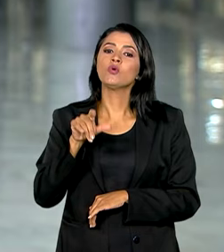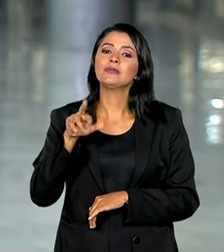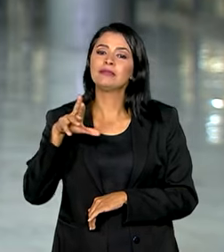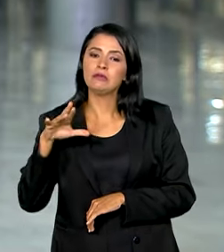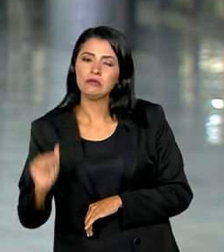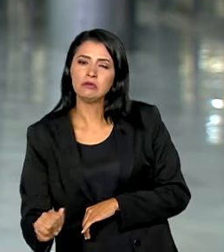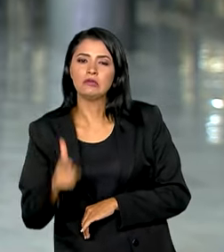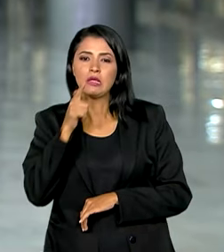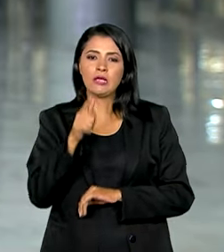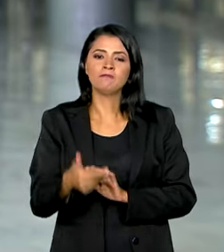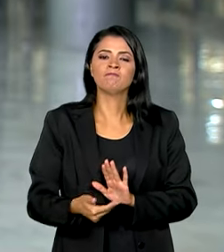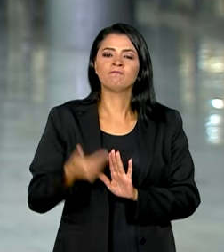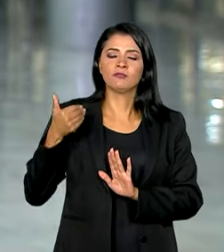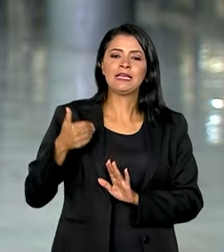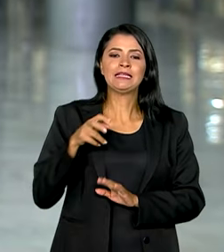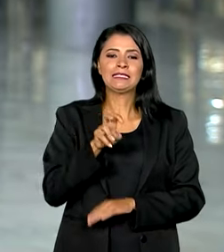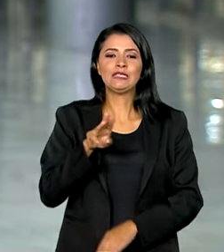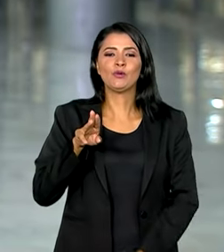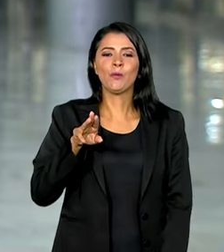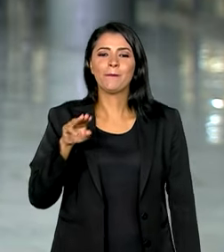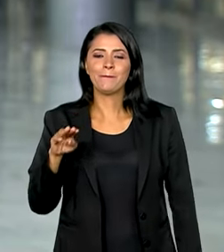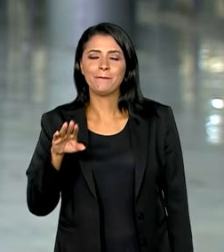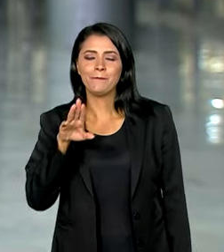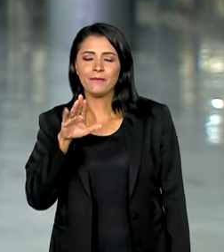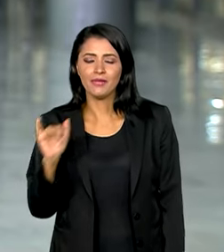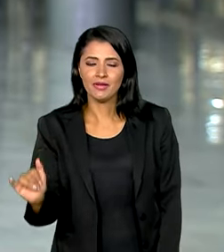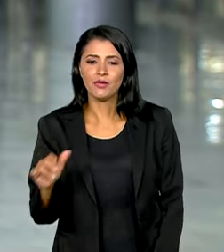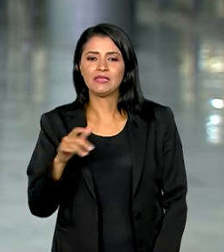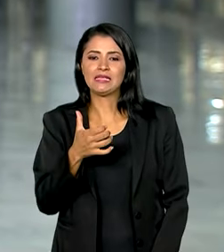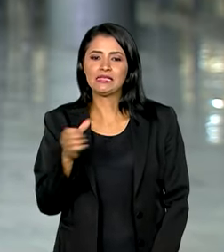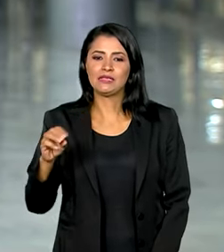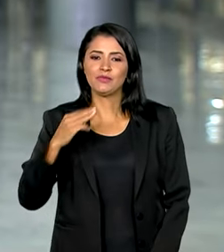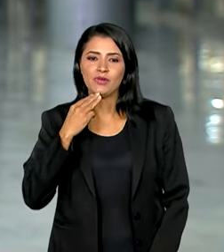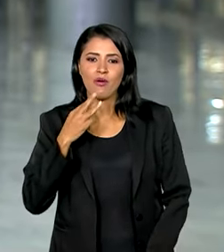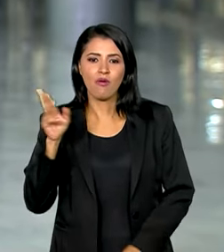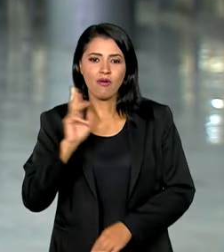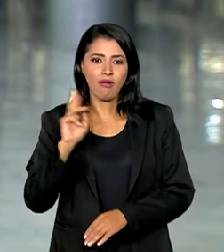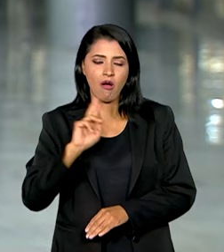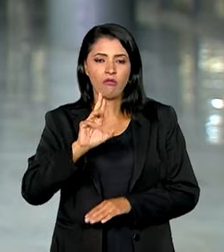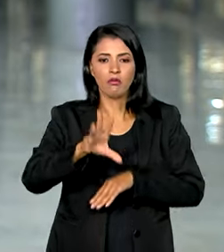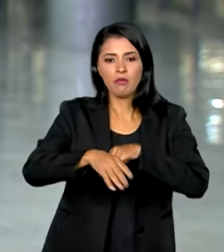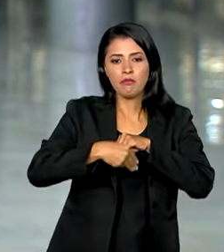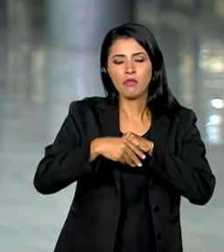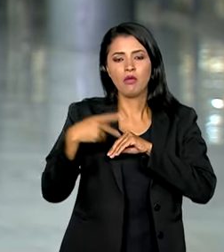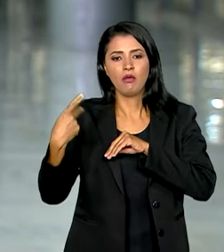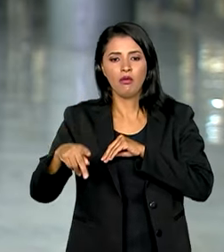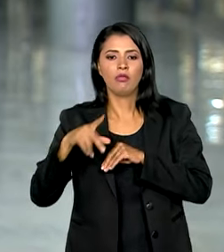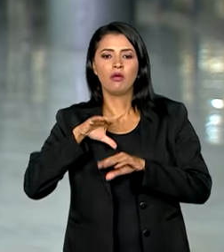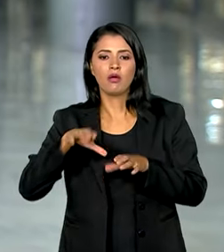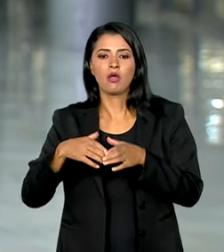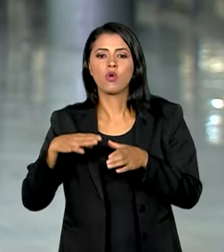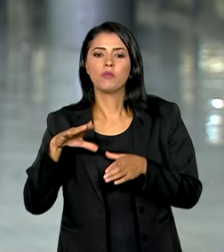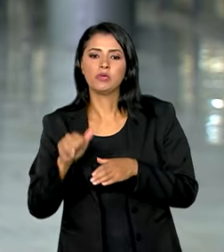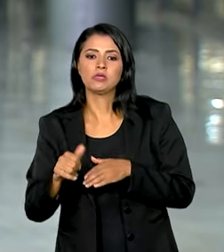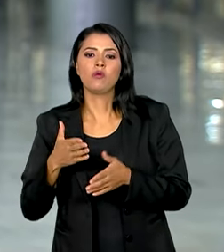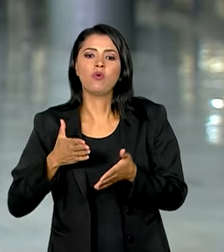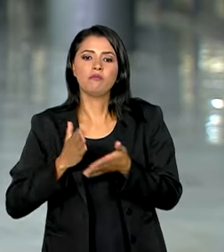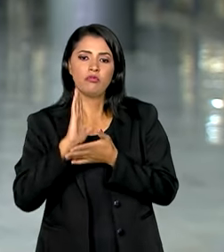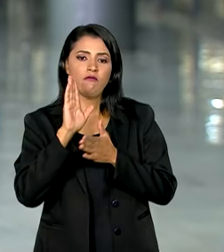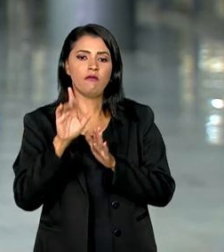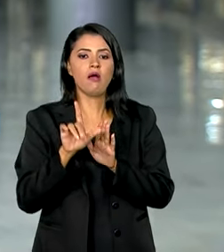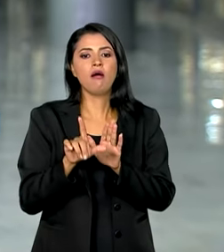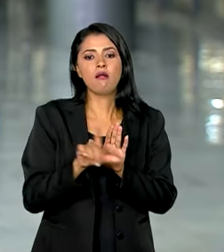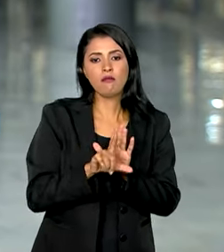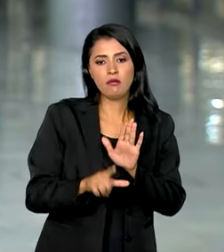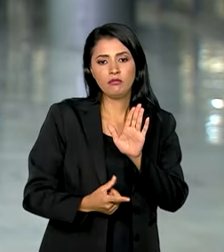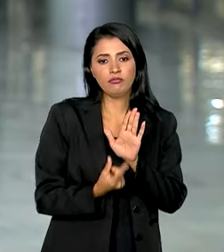5,6 bilhões em emendas de comissão ao sancionar a lei orçamentária anual deste ano. O